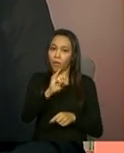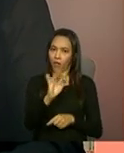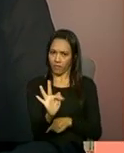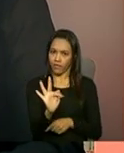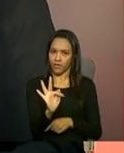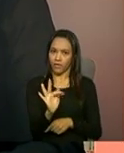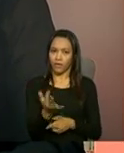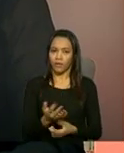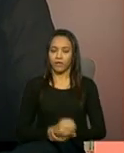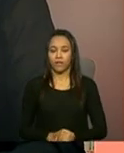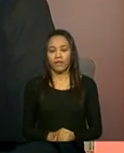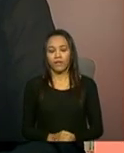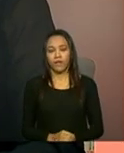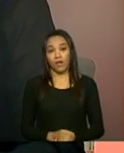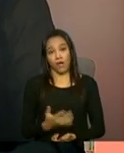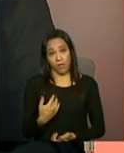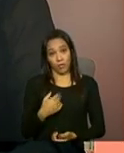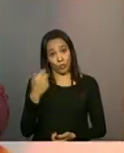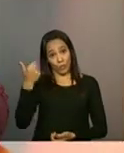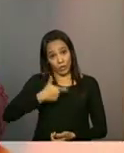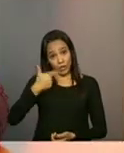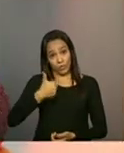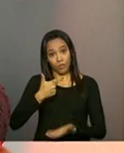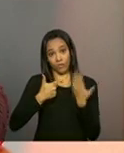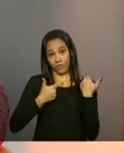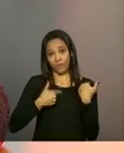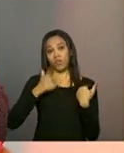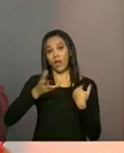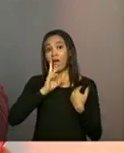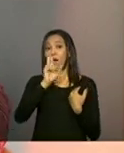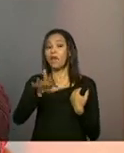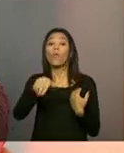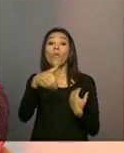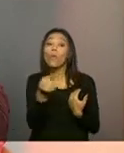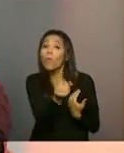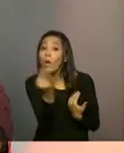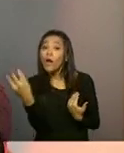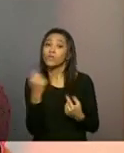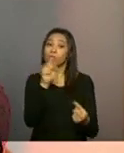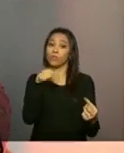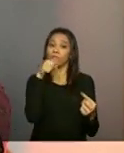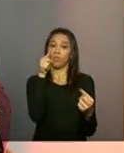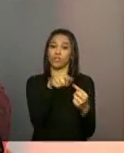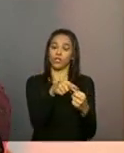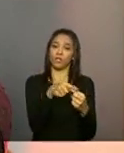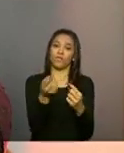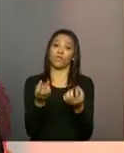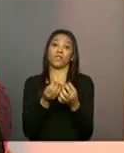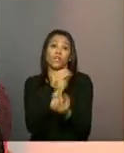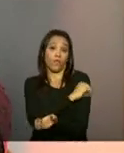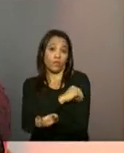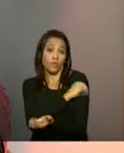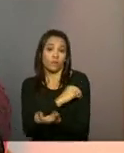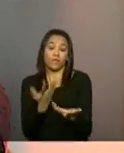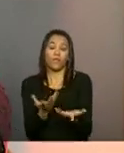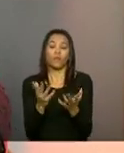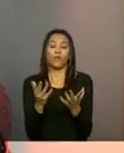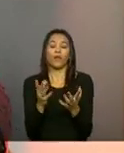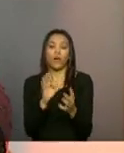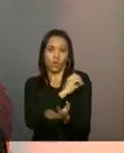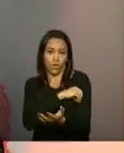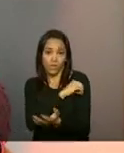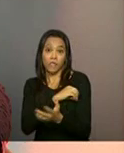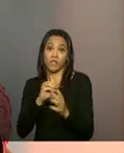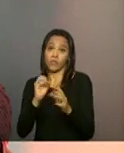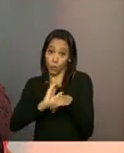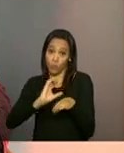Bom, no segundo bloco a gente falou um pouco quais são os objetivos das oficinas. Então, as oficinas com famílias, elas